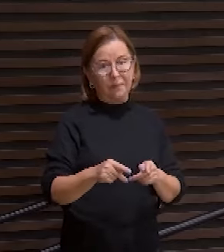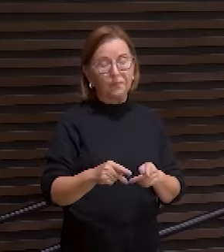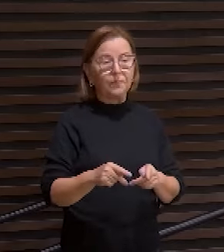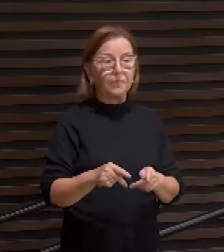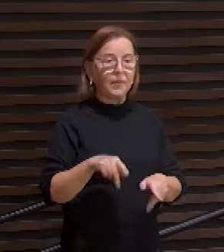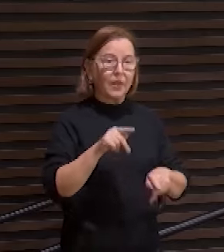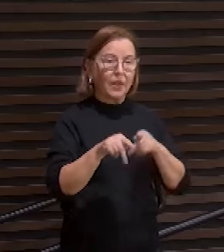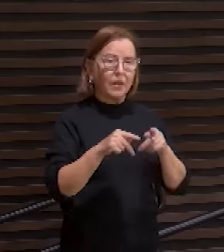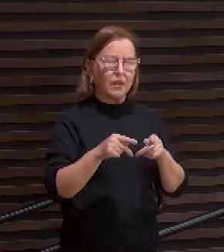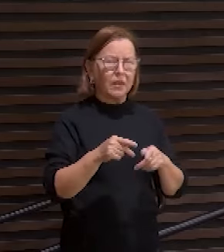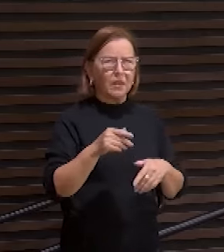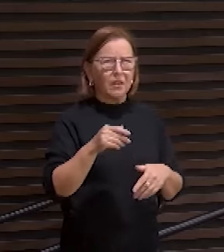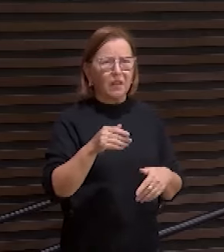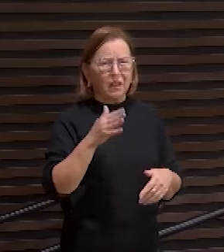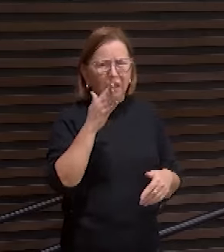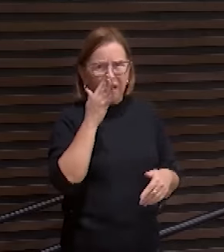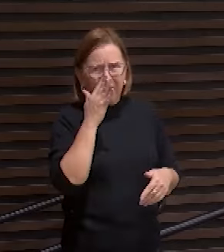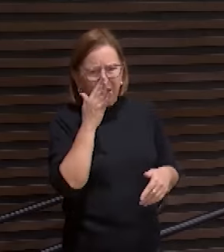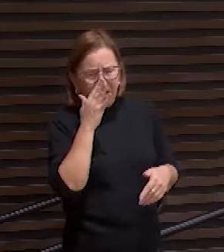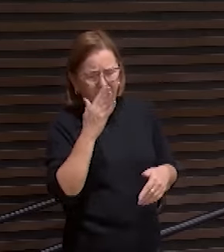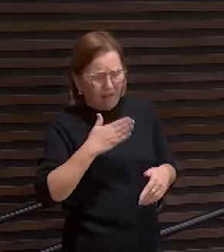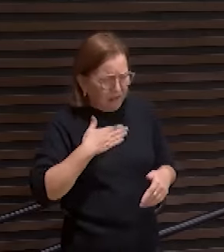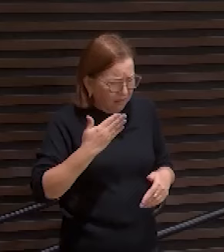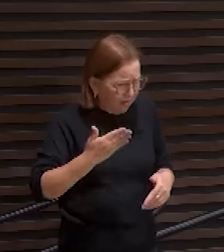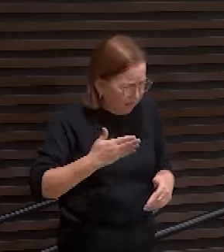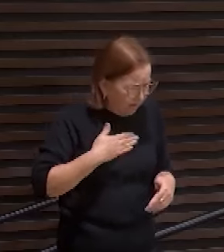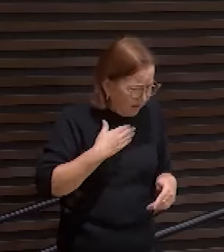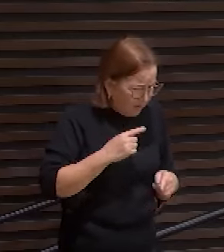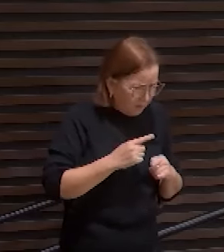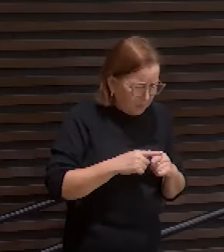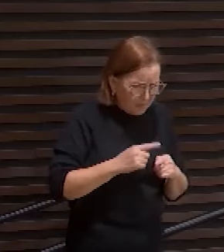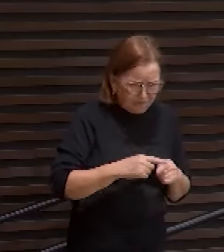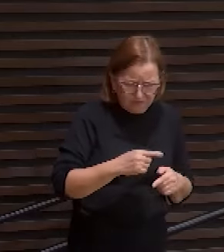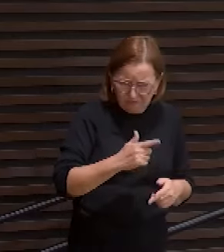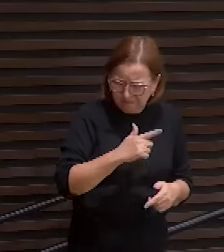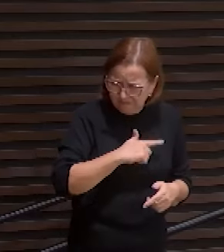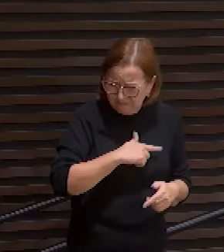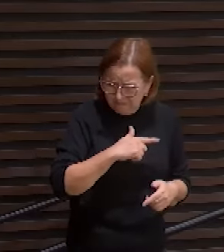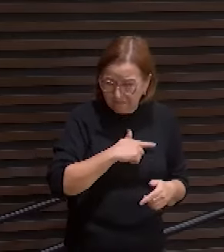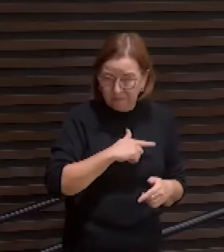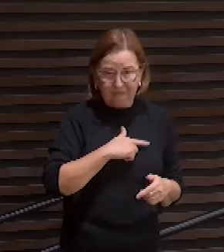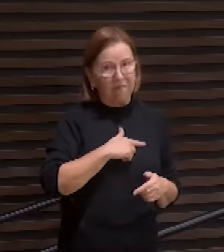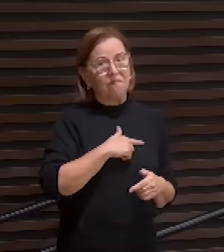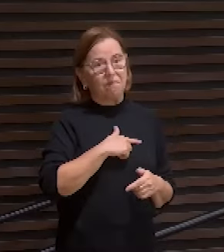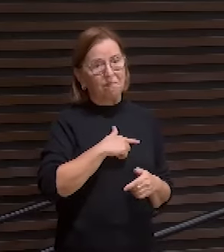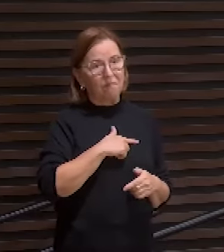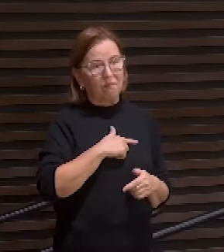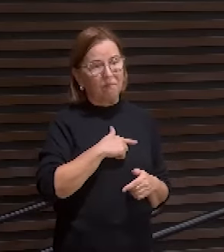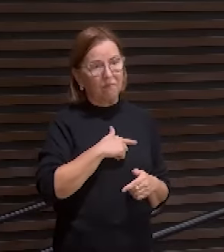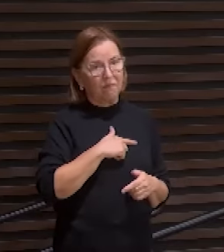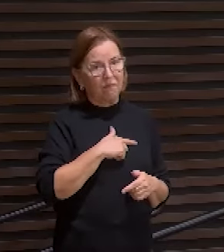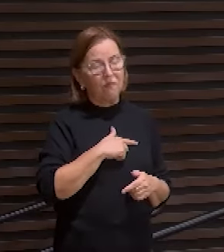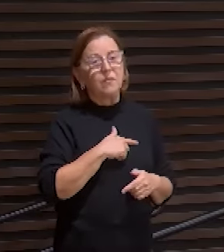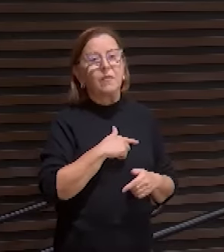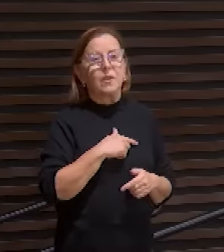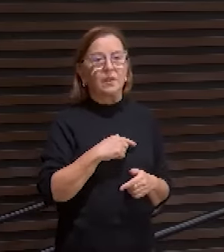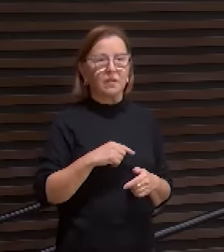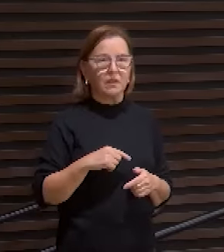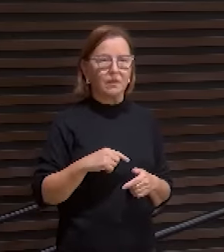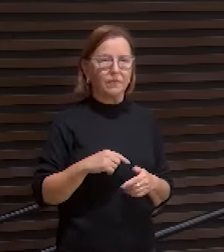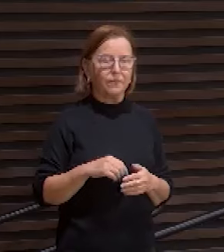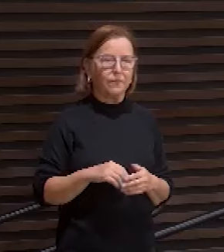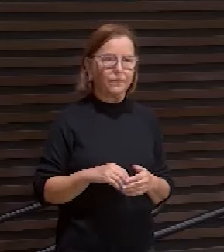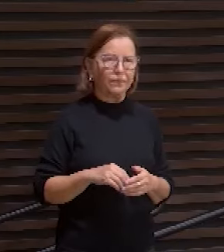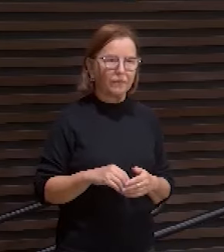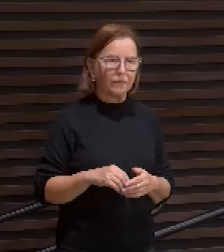diante do Senhor porque o seu aspecto estava desfigurado. E é óbvio que deveria estar. Você relembre comigo.